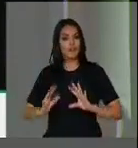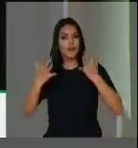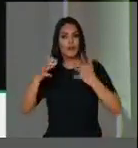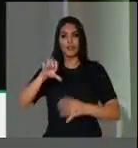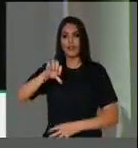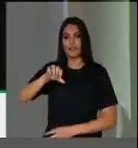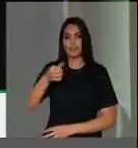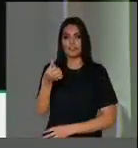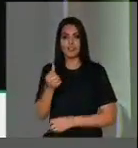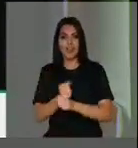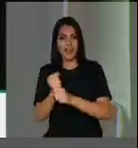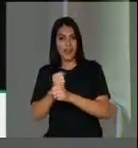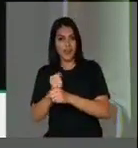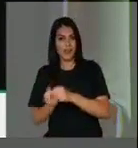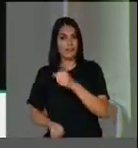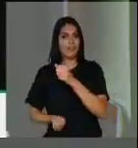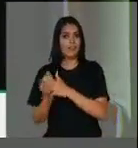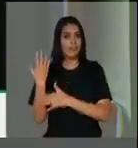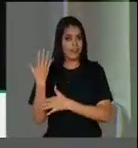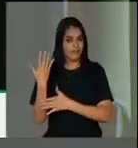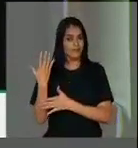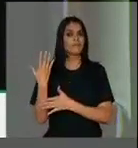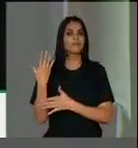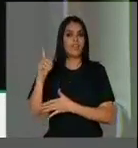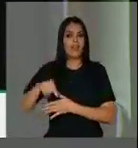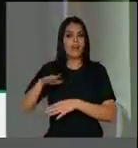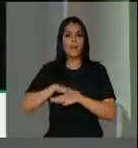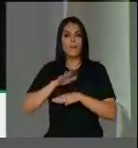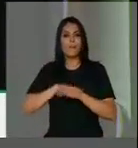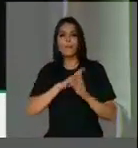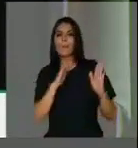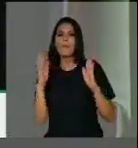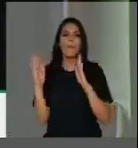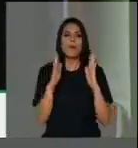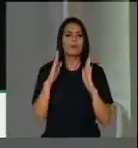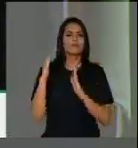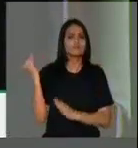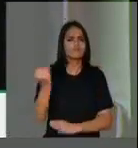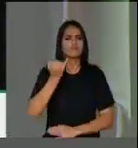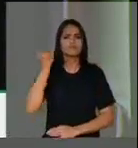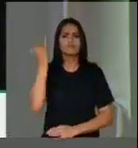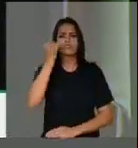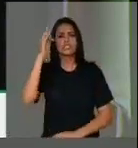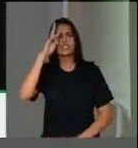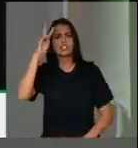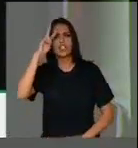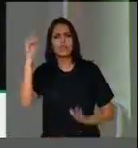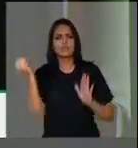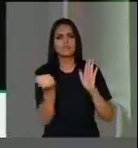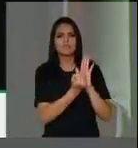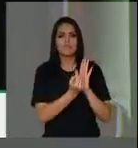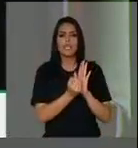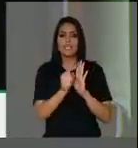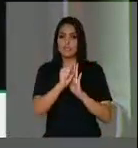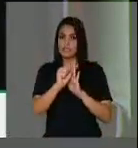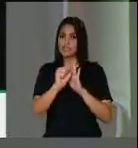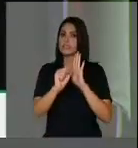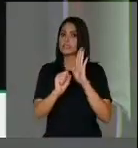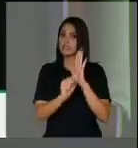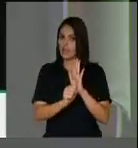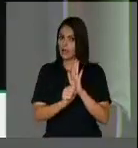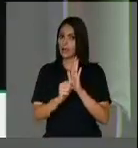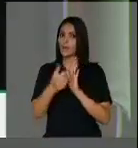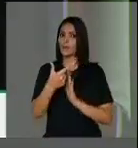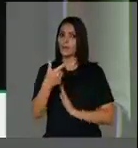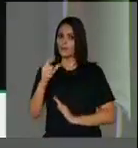O PCdoB foi criado num momento histórico importante, o início do século XX no nosso